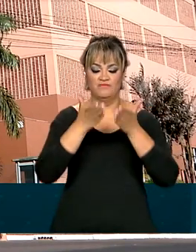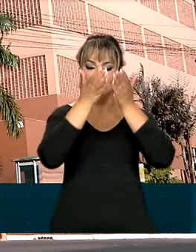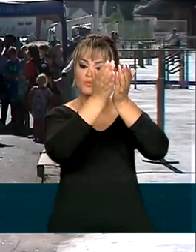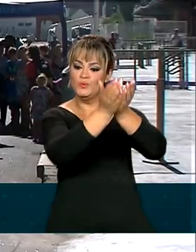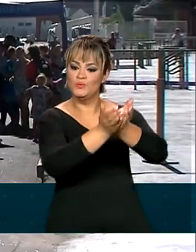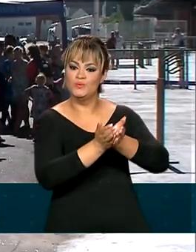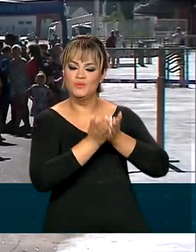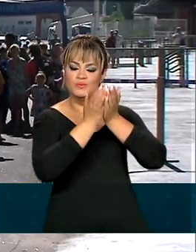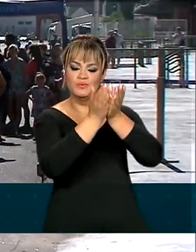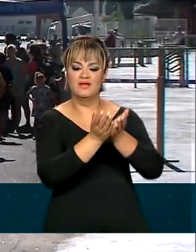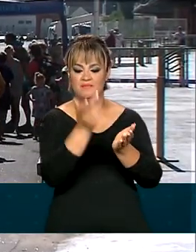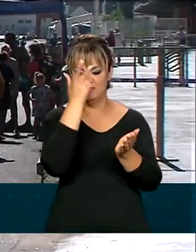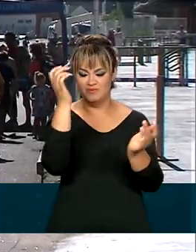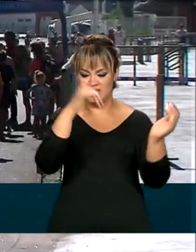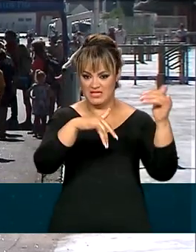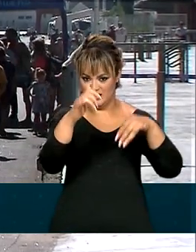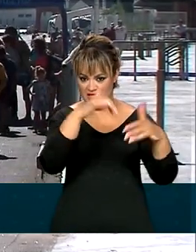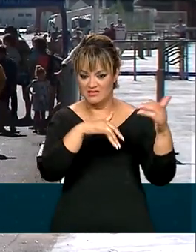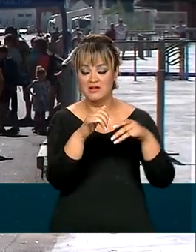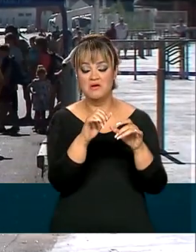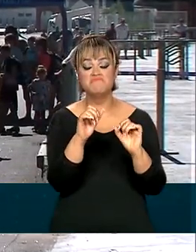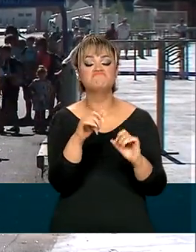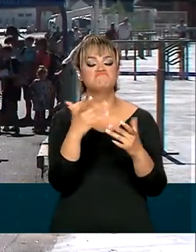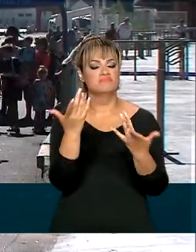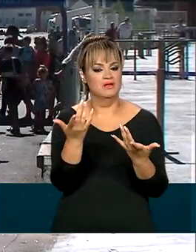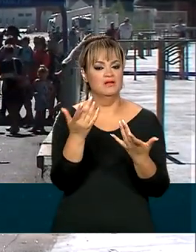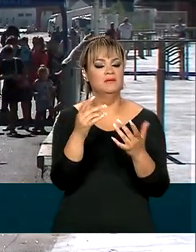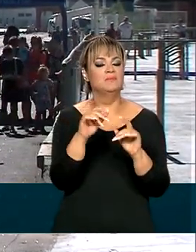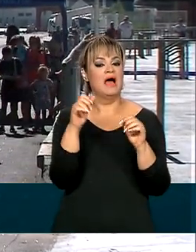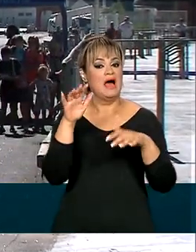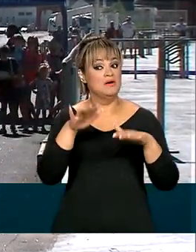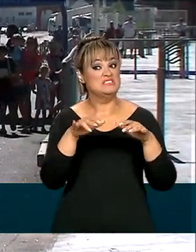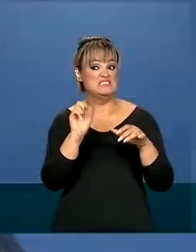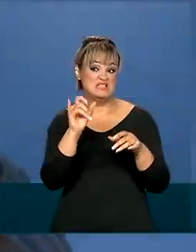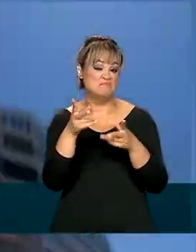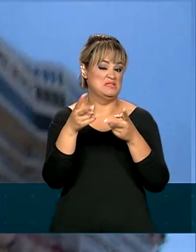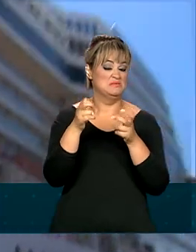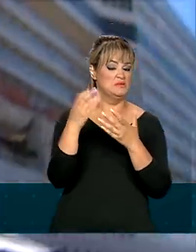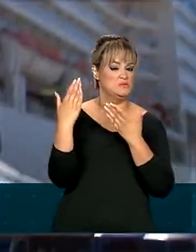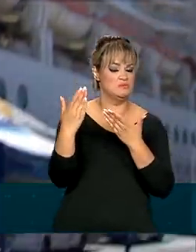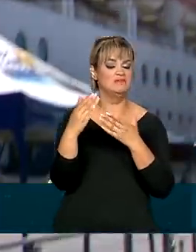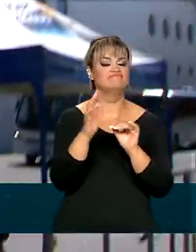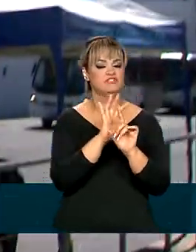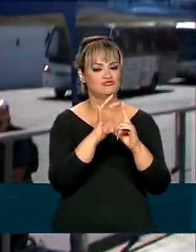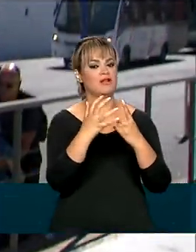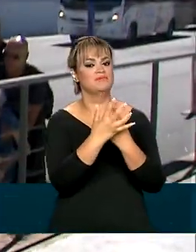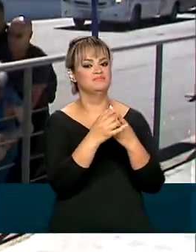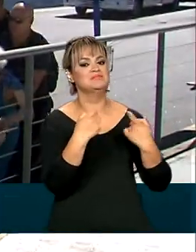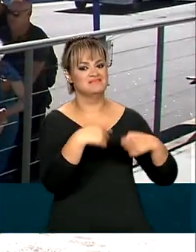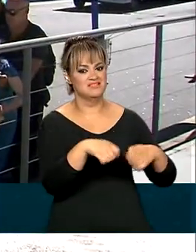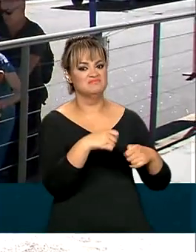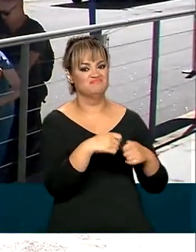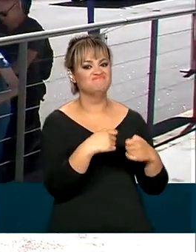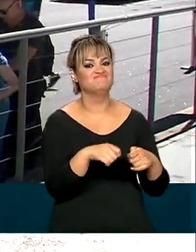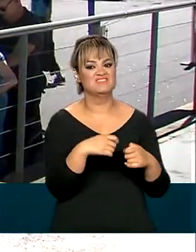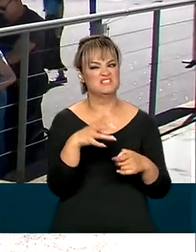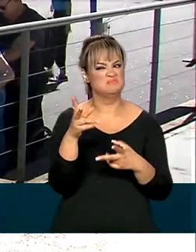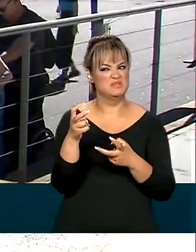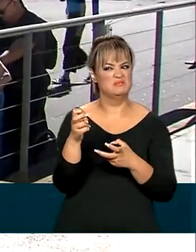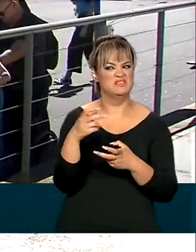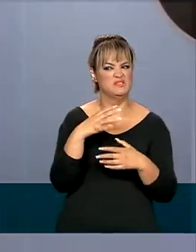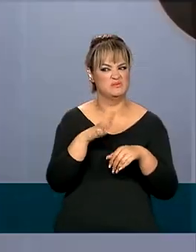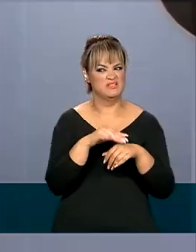viajantes continuam sujeitos às condições de isolamento e quarentena, a depender dos sintomas apresentados pelos